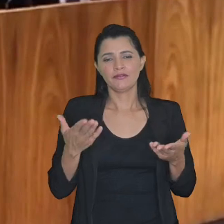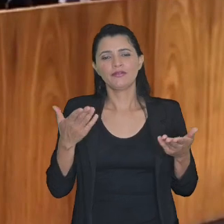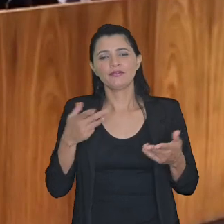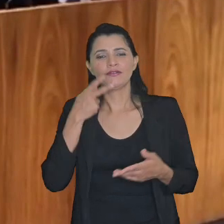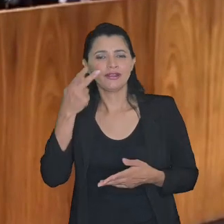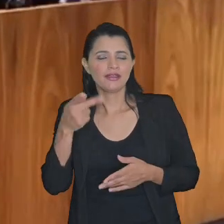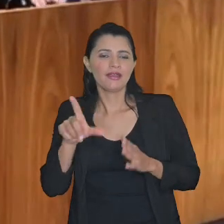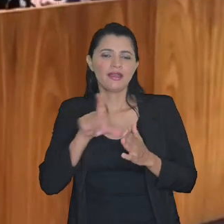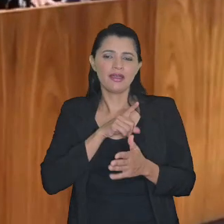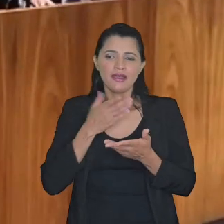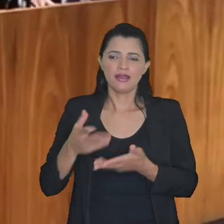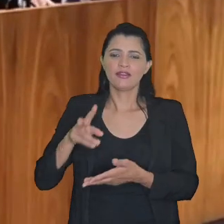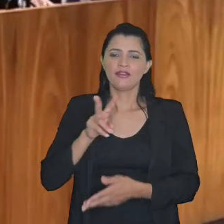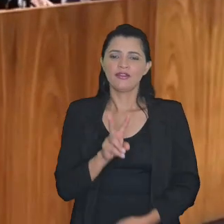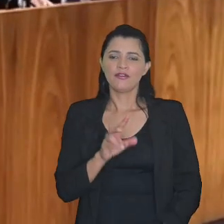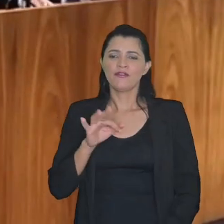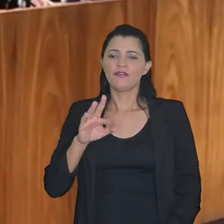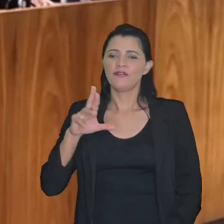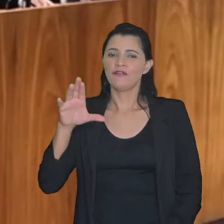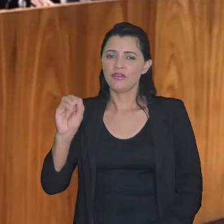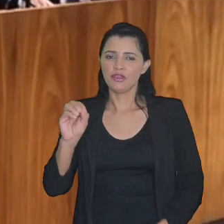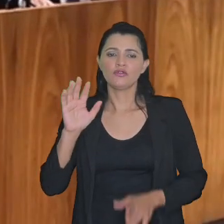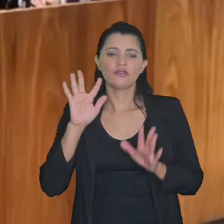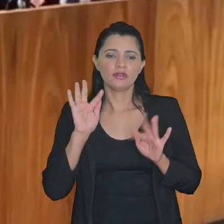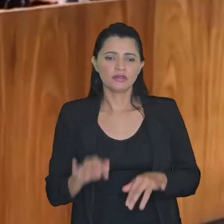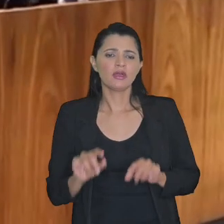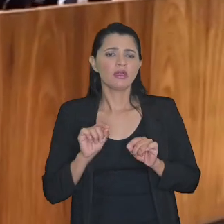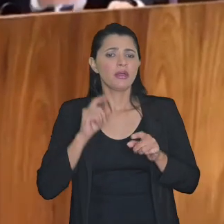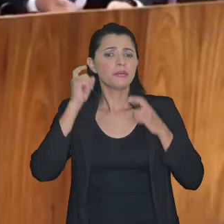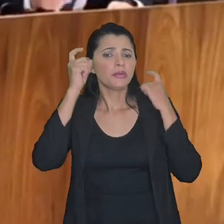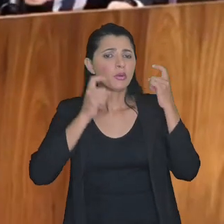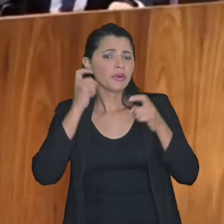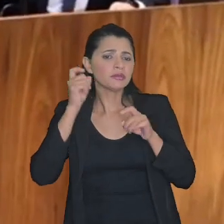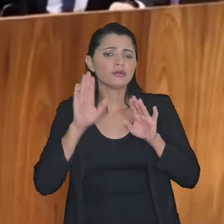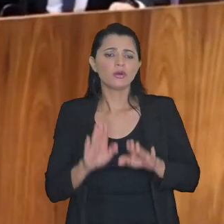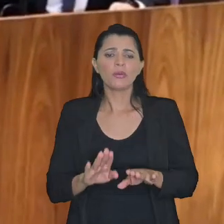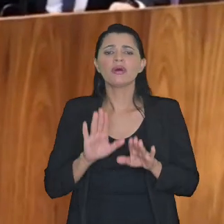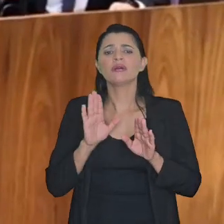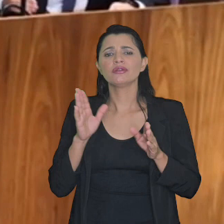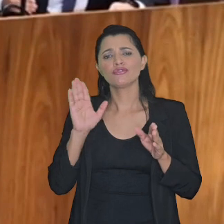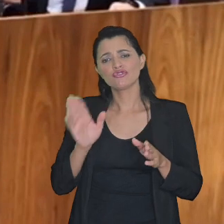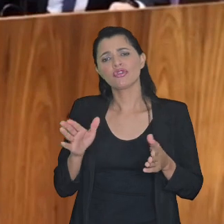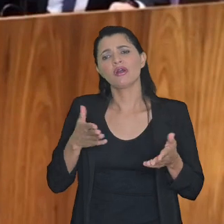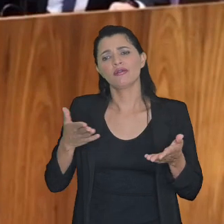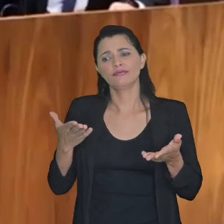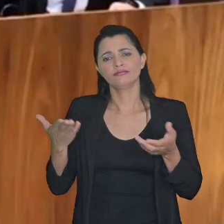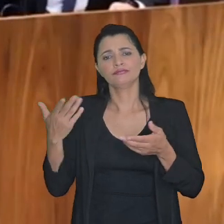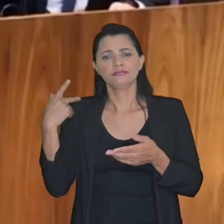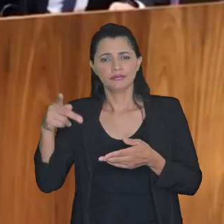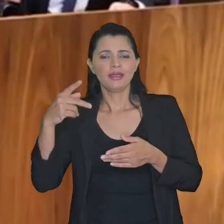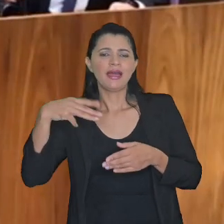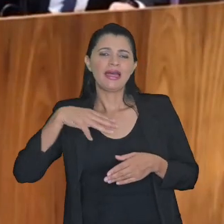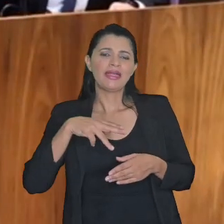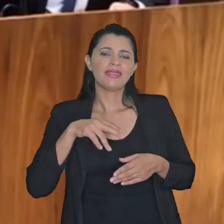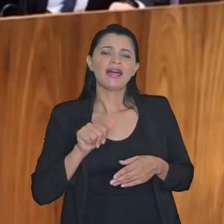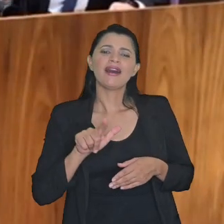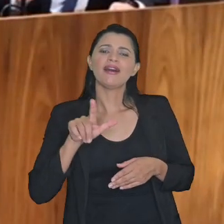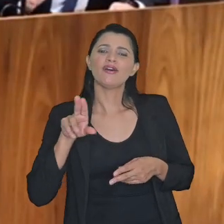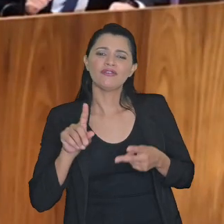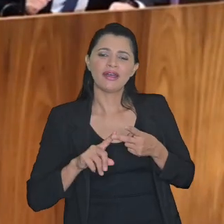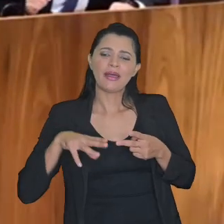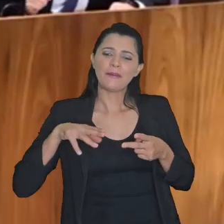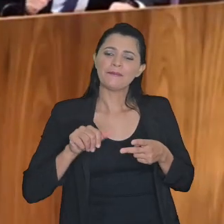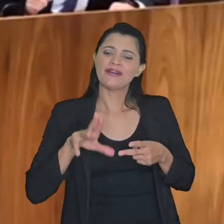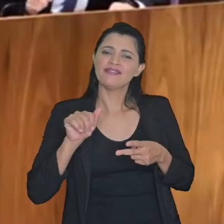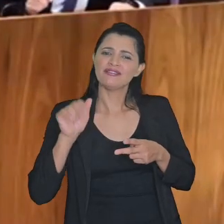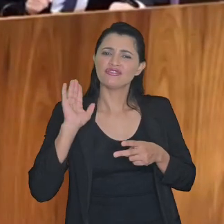eu falaria aqui antes de ouvir o doutor Paulo Conrado é também com uma preocupação mas de alguma maneira já foi abordado pela doutora Nova doutor Mariana o próprio